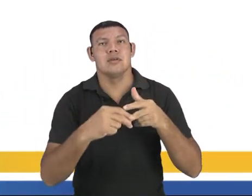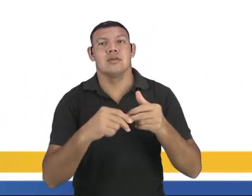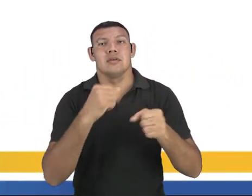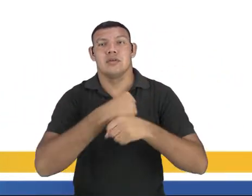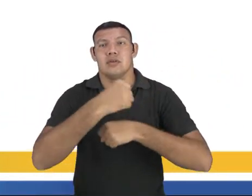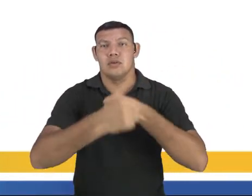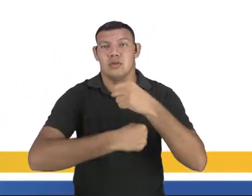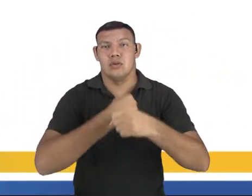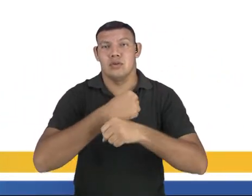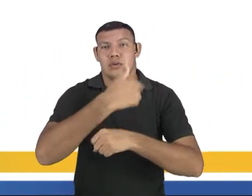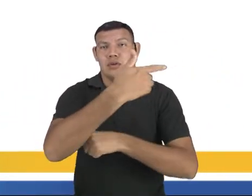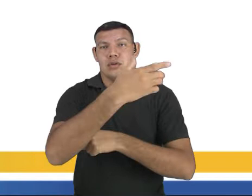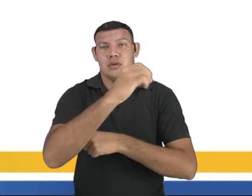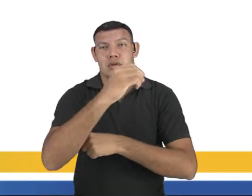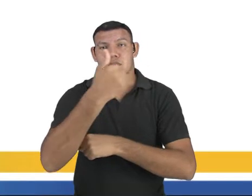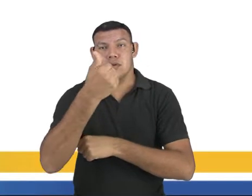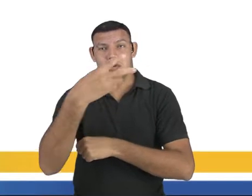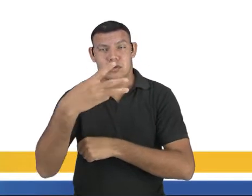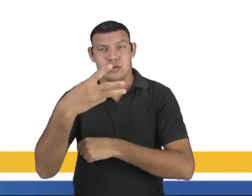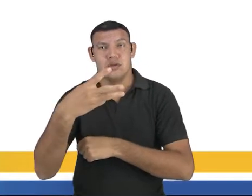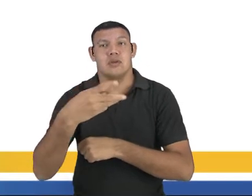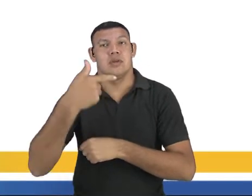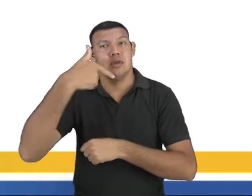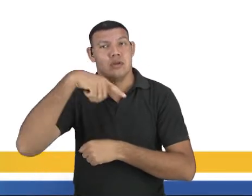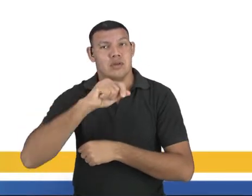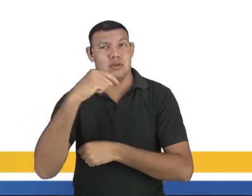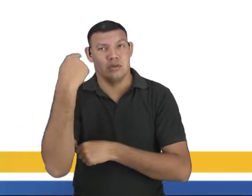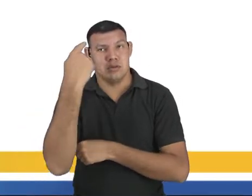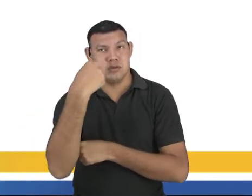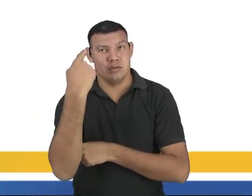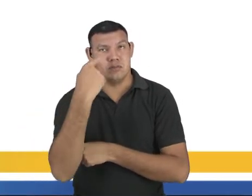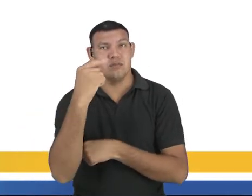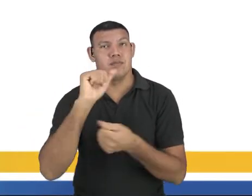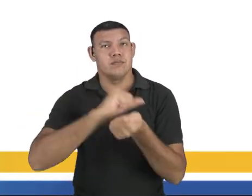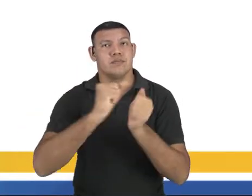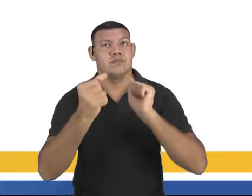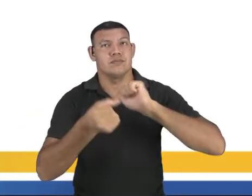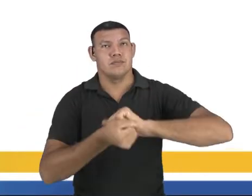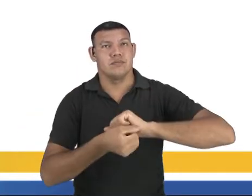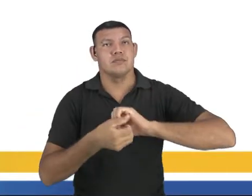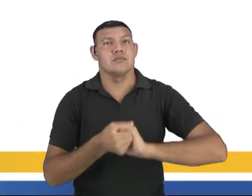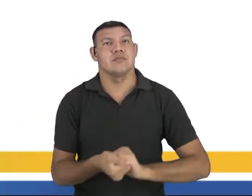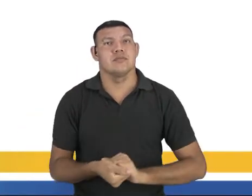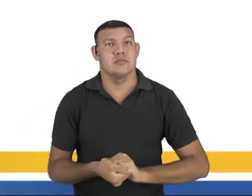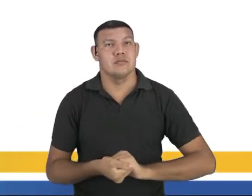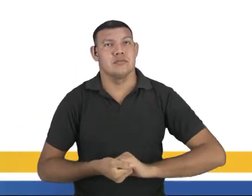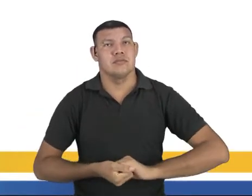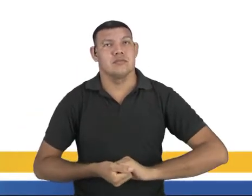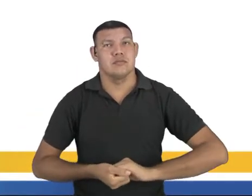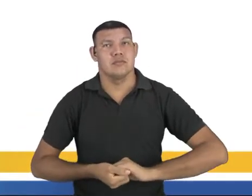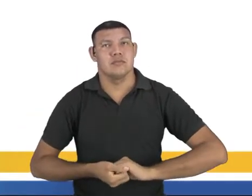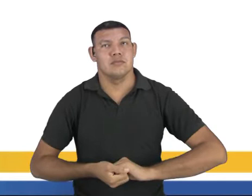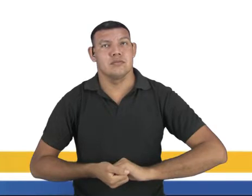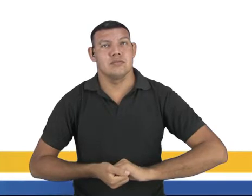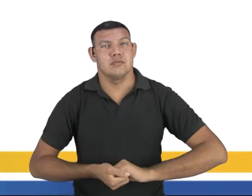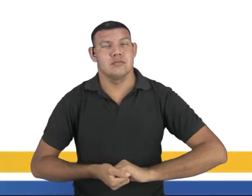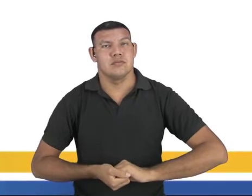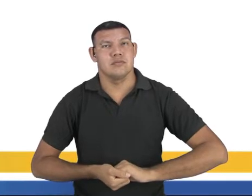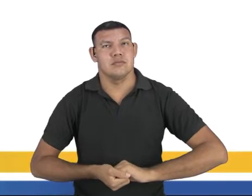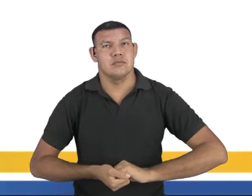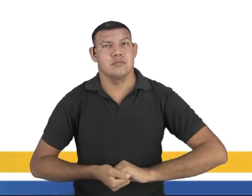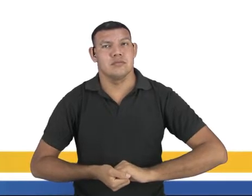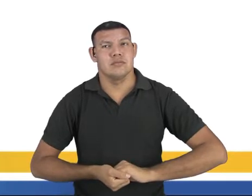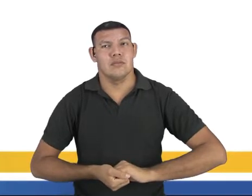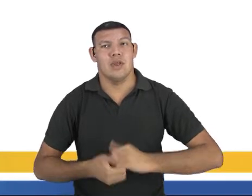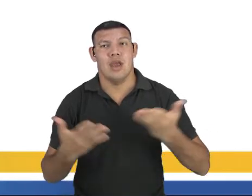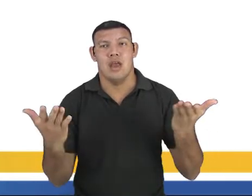2013, língua espanhola, adaptada, ok? Duerme, negrito, duerme. Duerme, negrito,